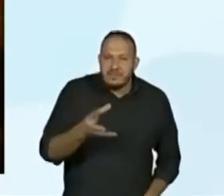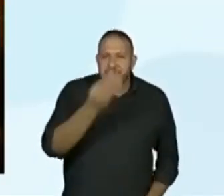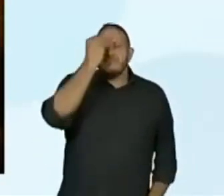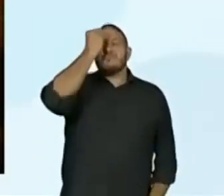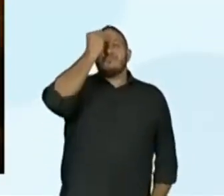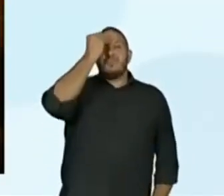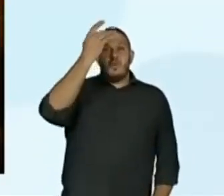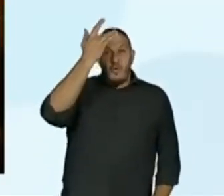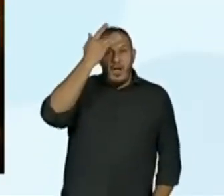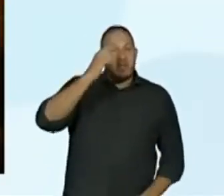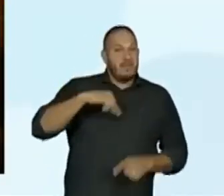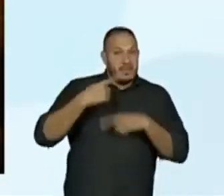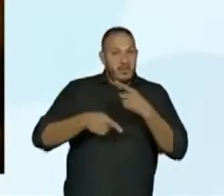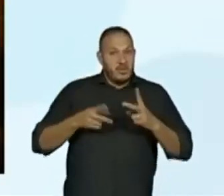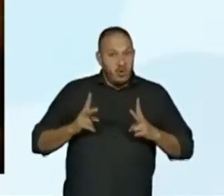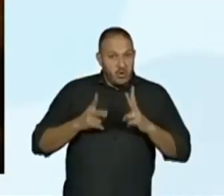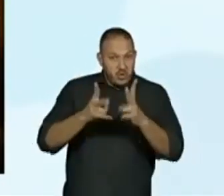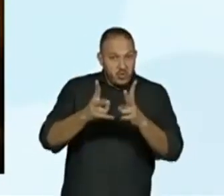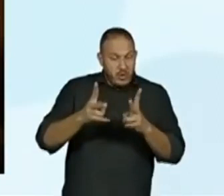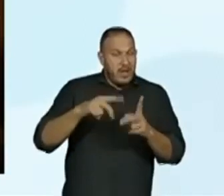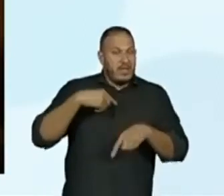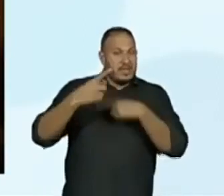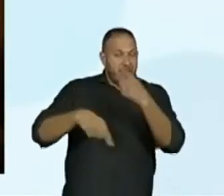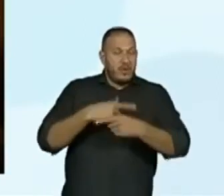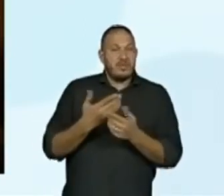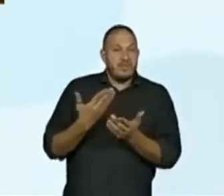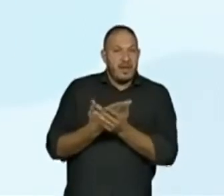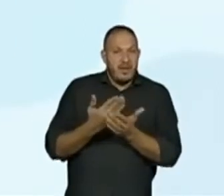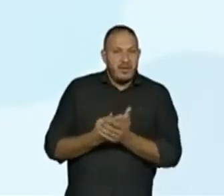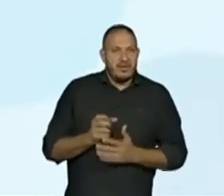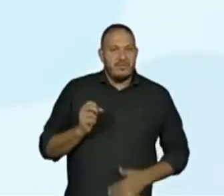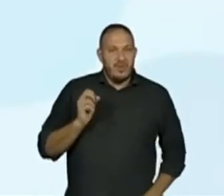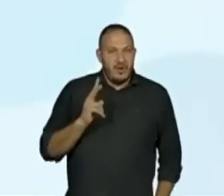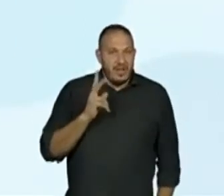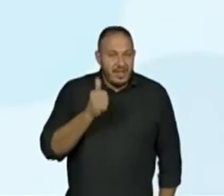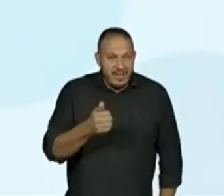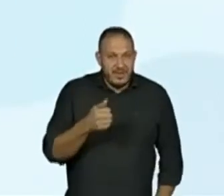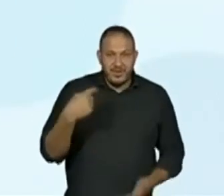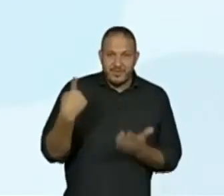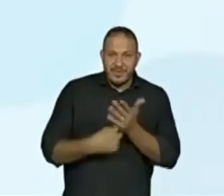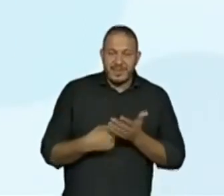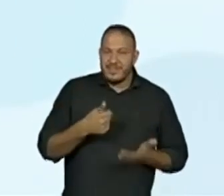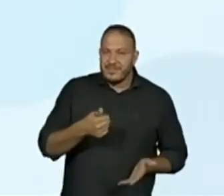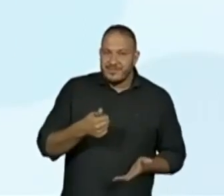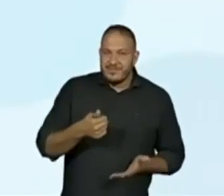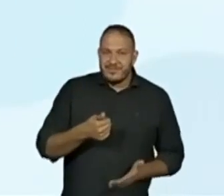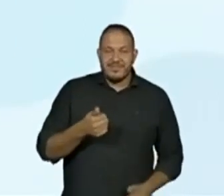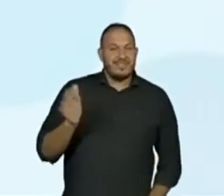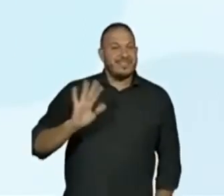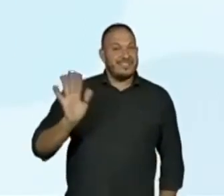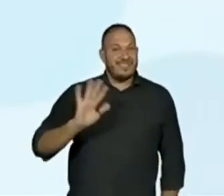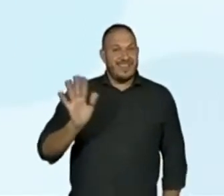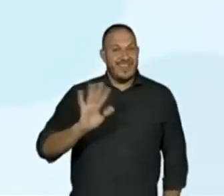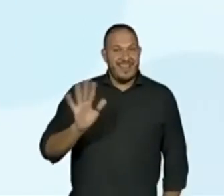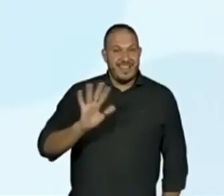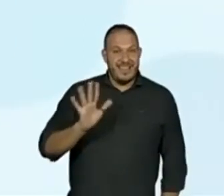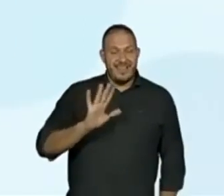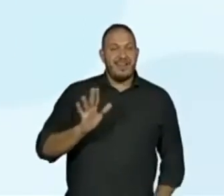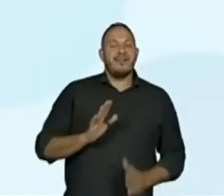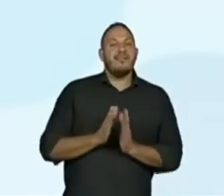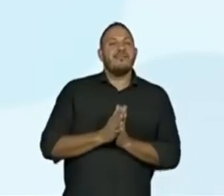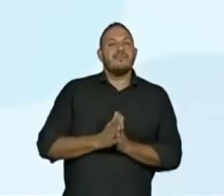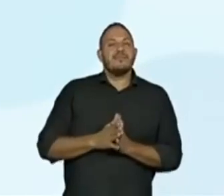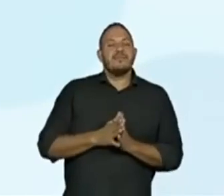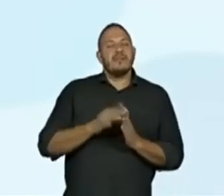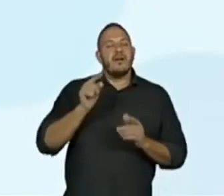para continuarmos na sequência na próxima aula. Tá certo, pessoal? Tchauzinho, gente. Telinha de